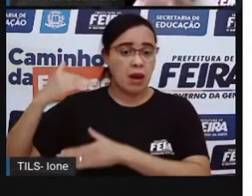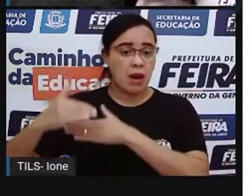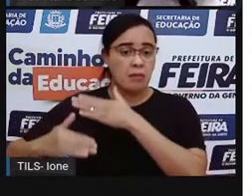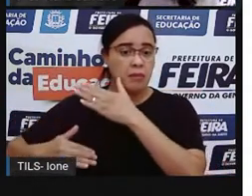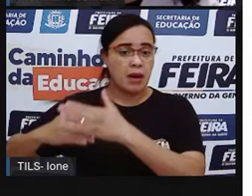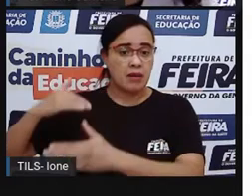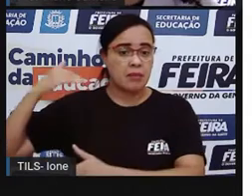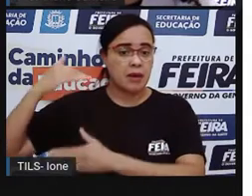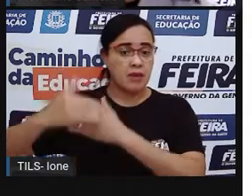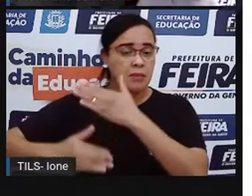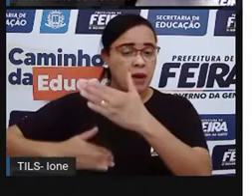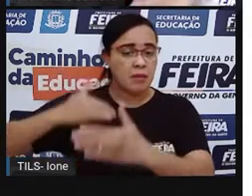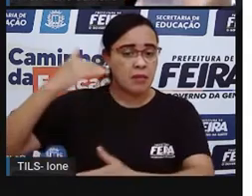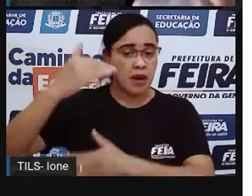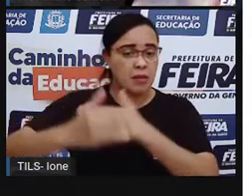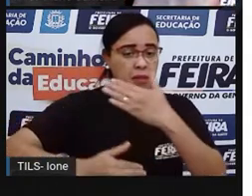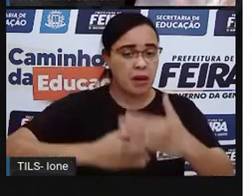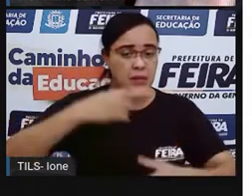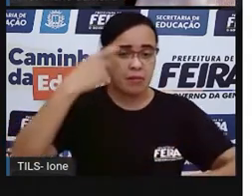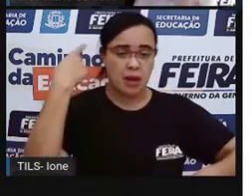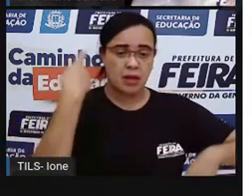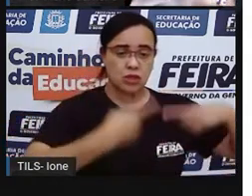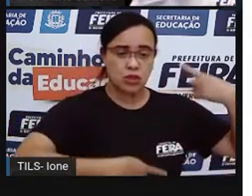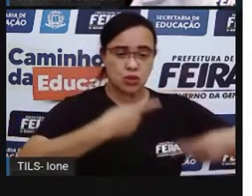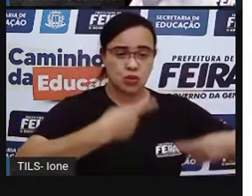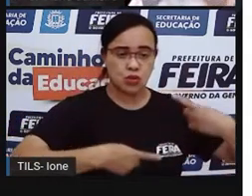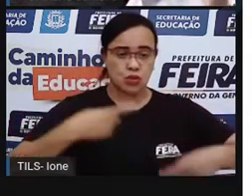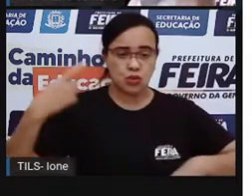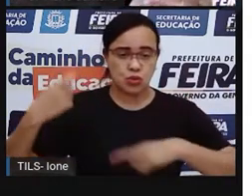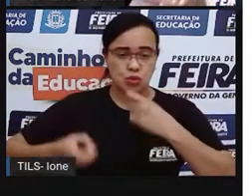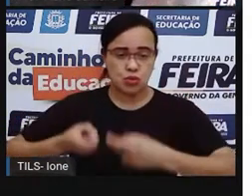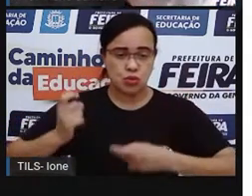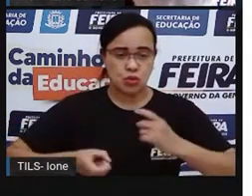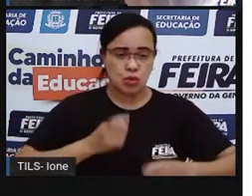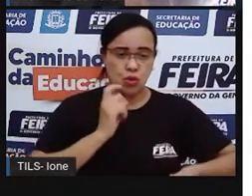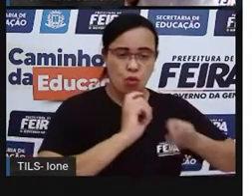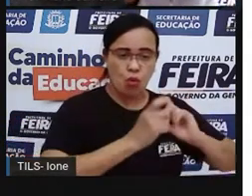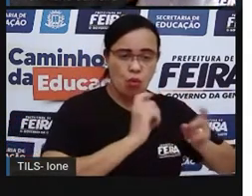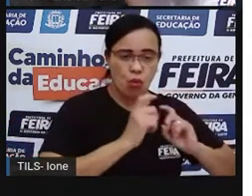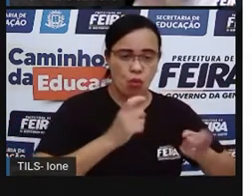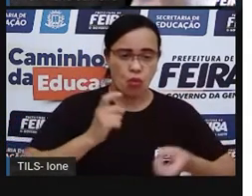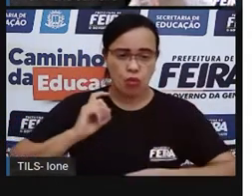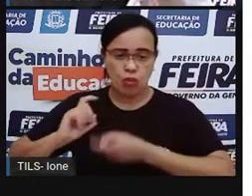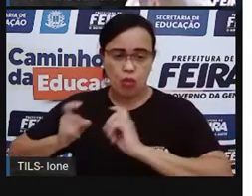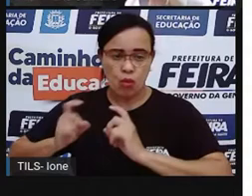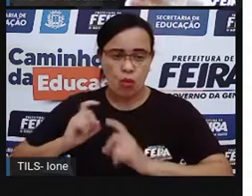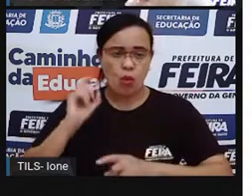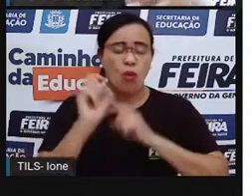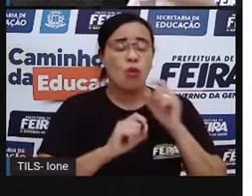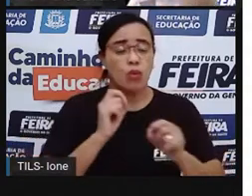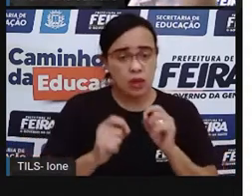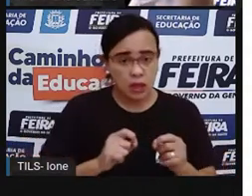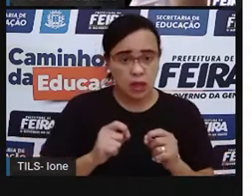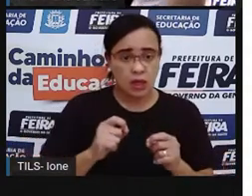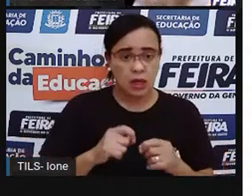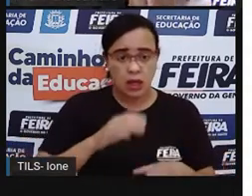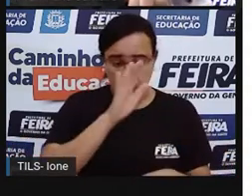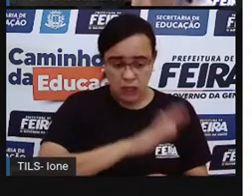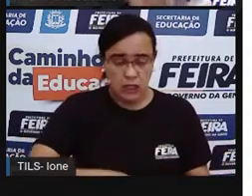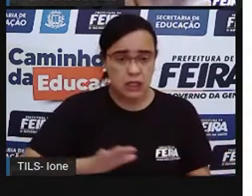precisava ser cuidada e que ela não era um adulto em miniatura. Ela era uma criança, ela era um